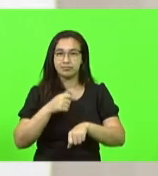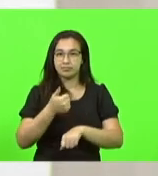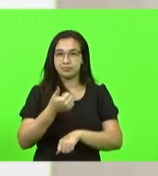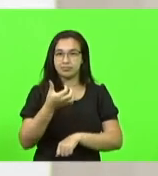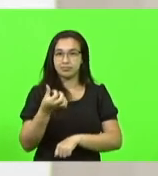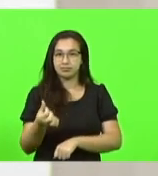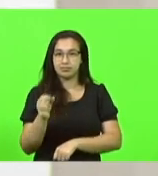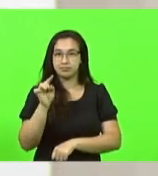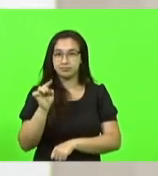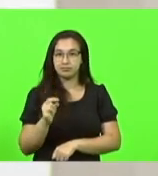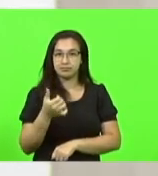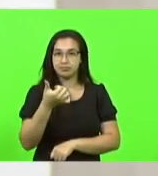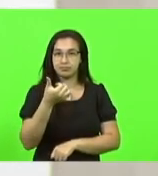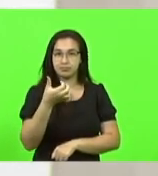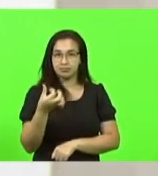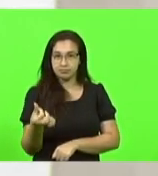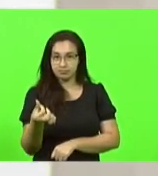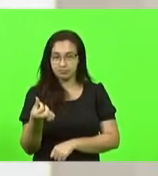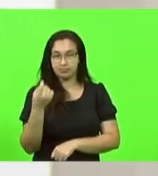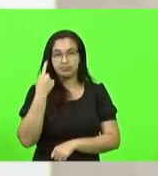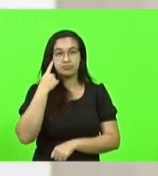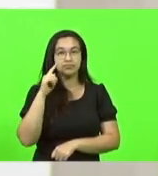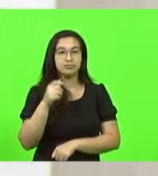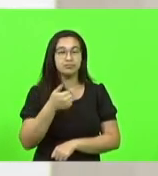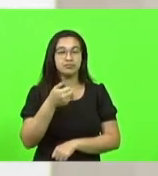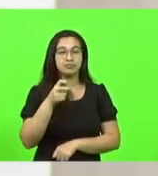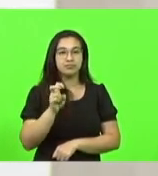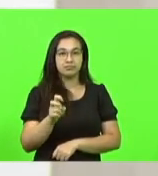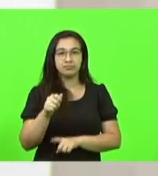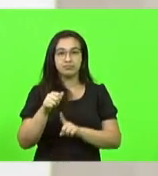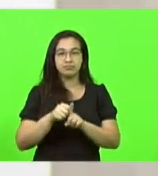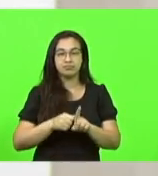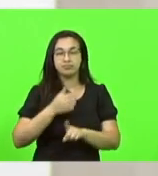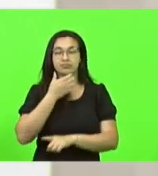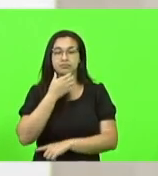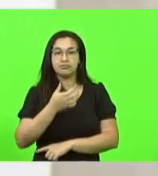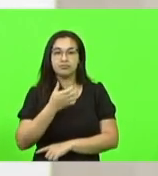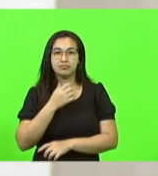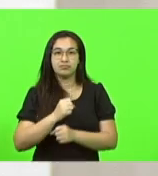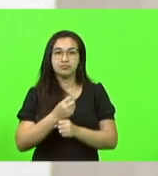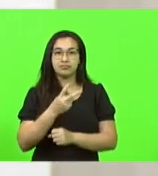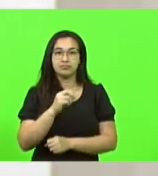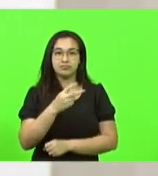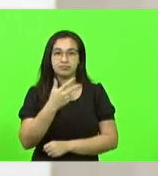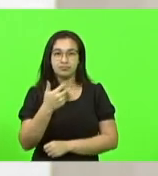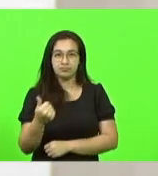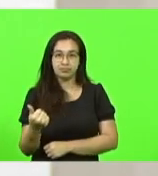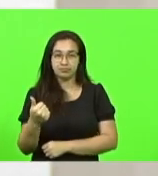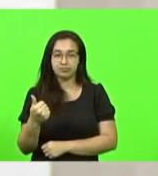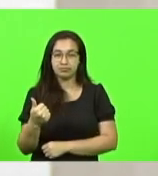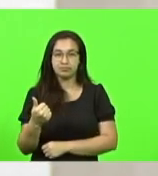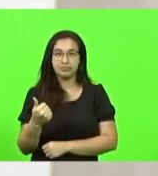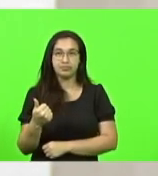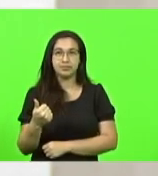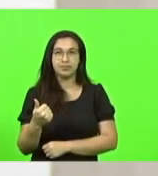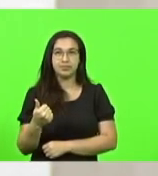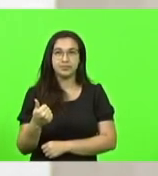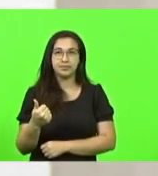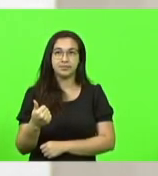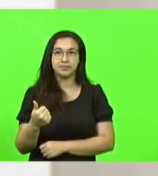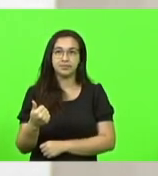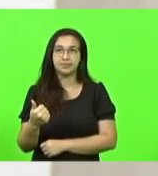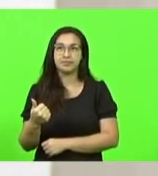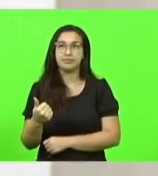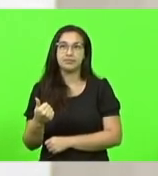e 16 minutos do dia 15 do mês de dezembro, ano 2021 e, em